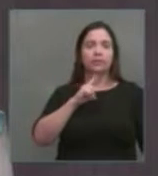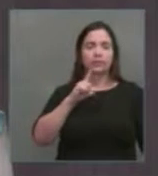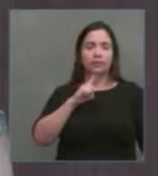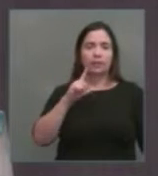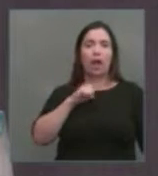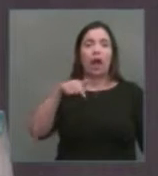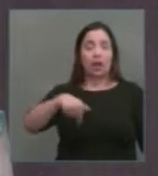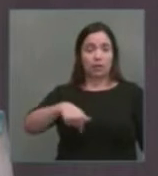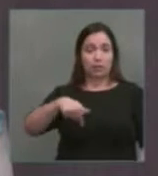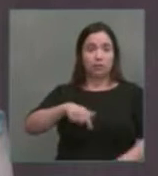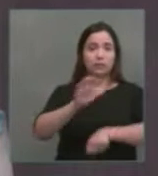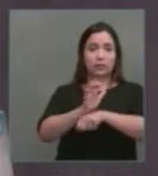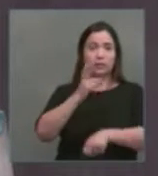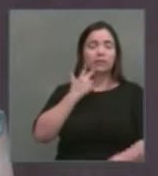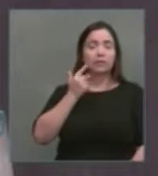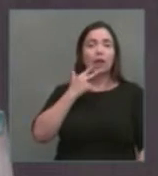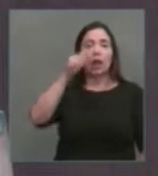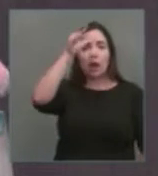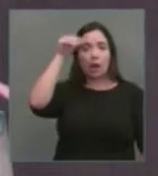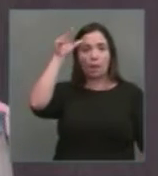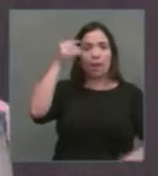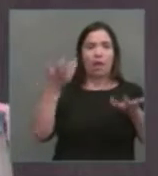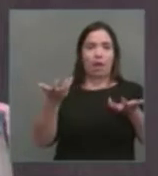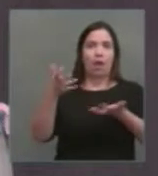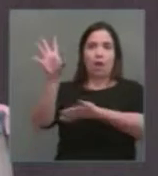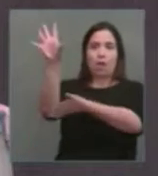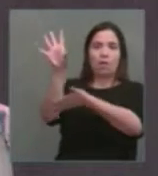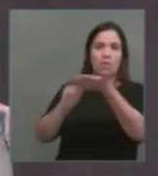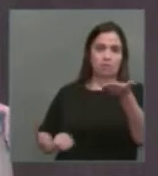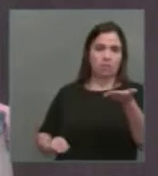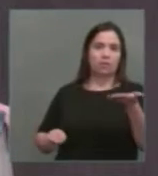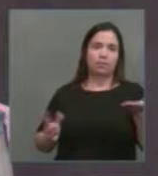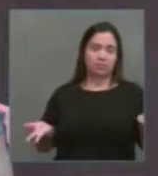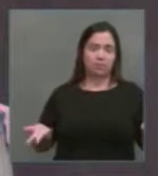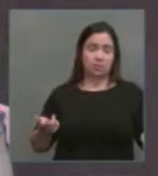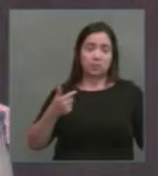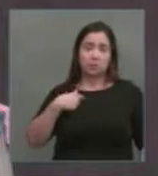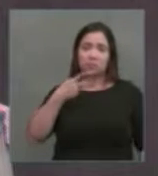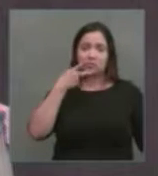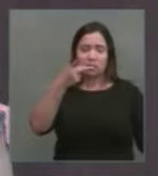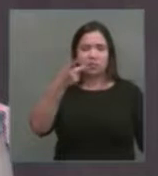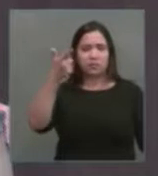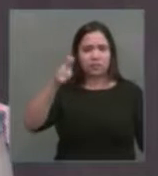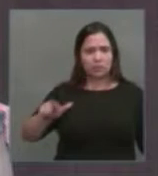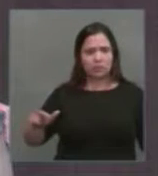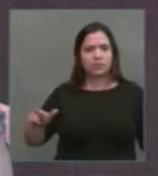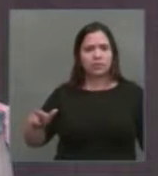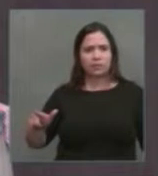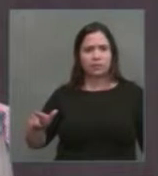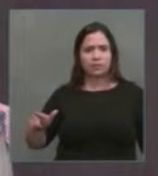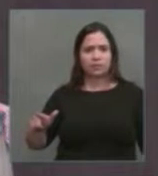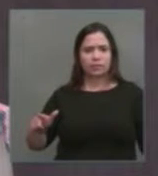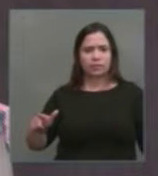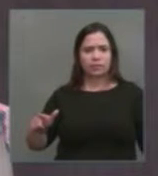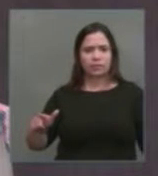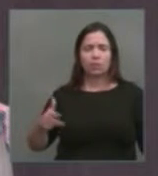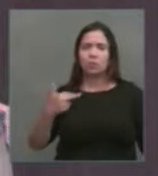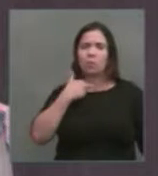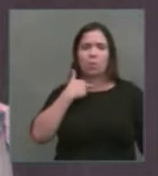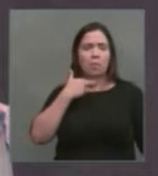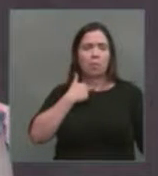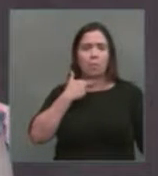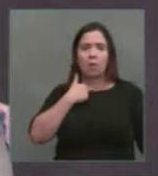pelo governo Camilo Santana. Eu repito, não se entregam setores